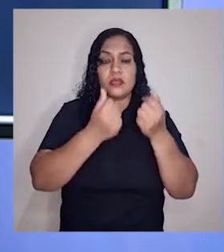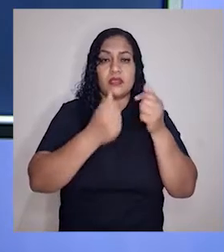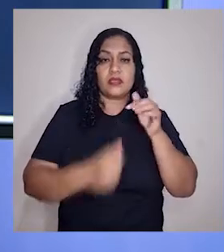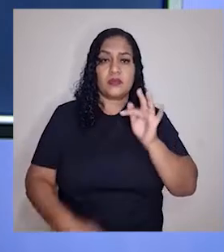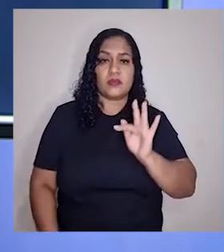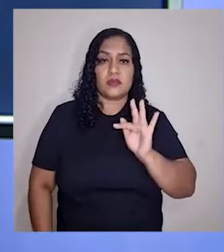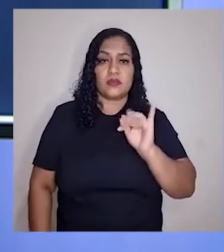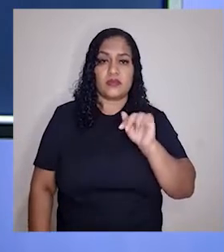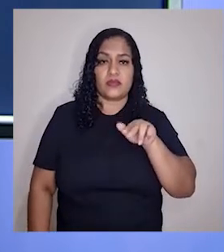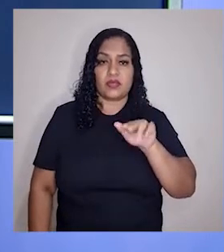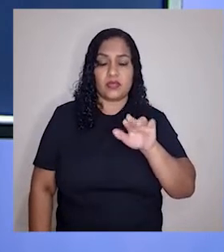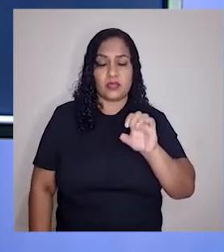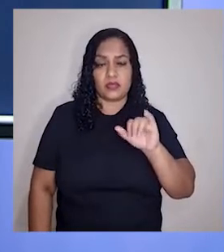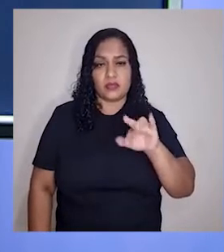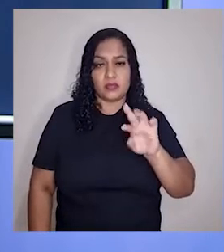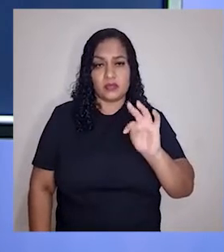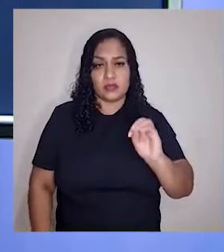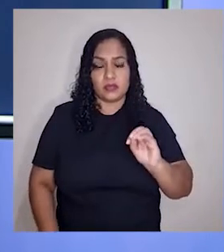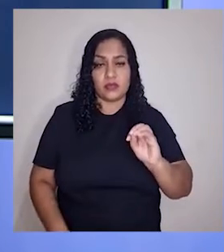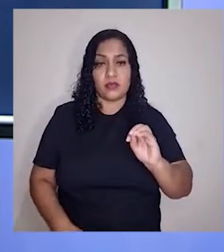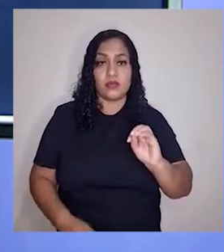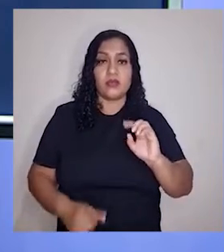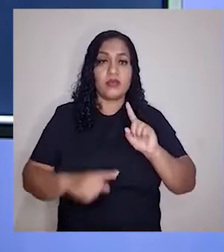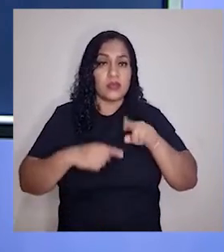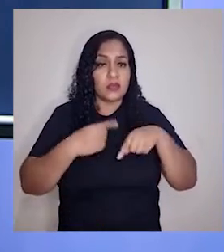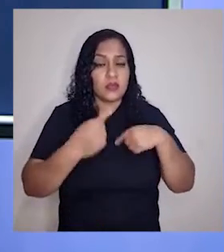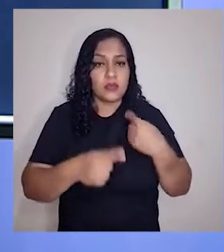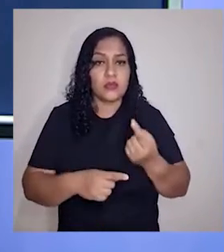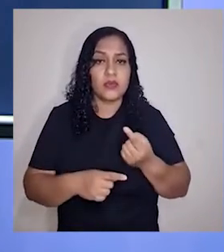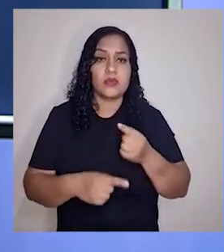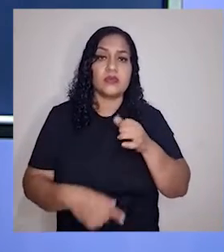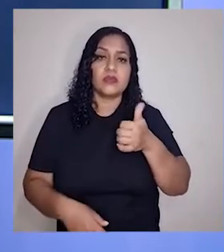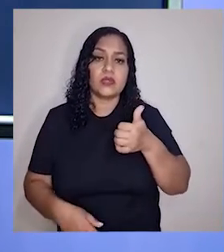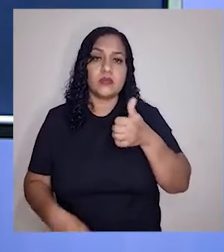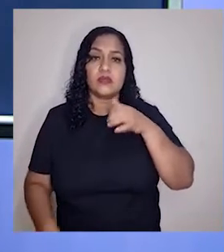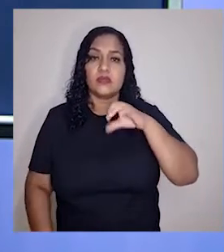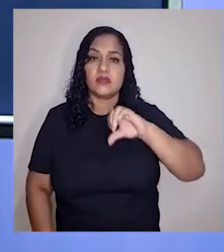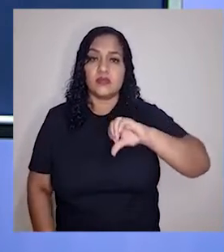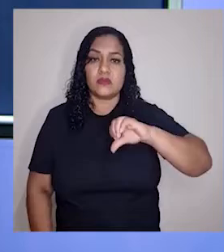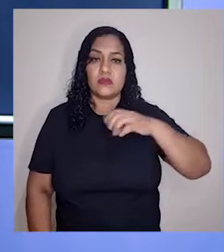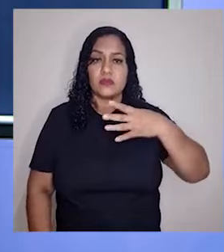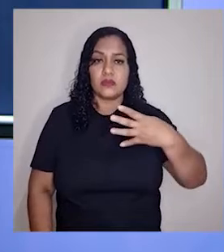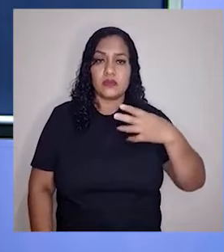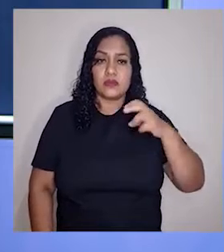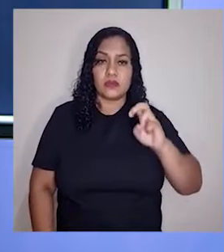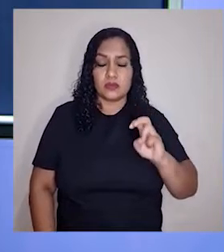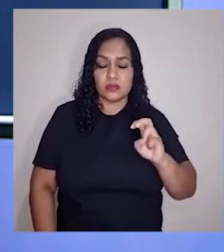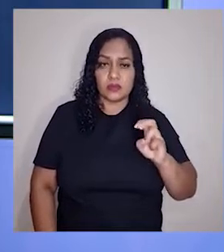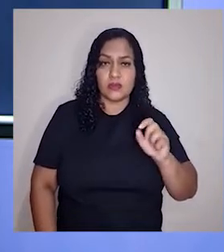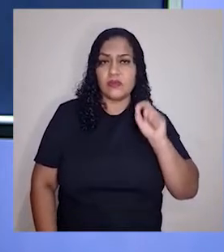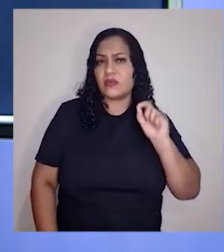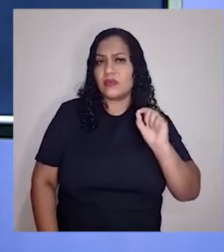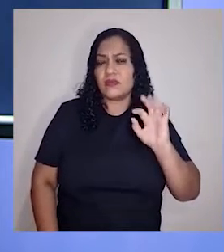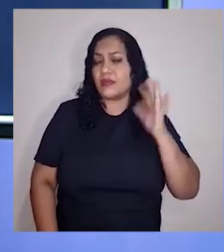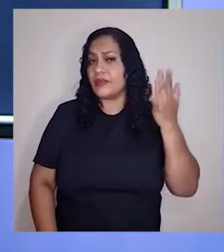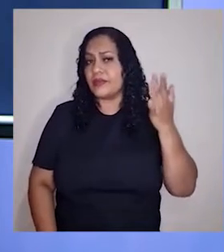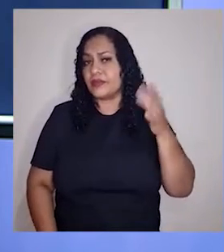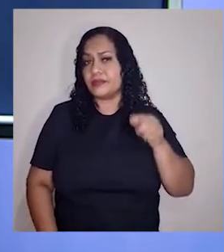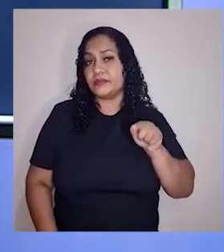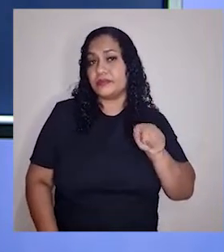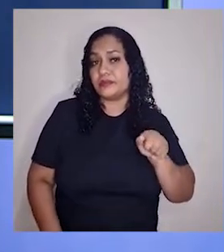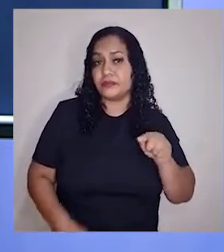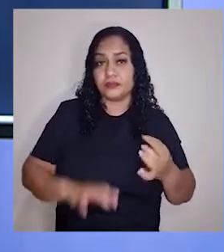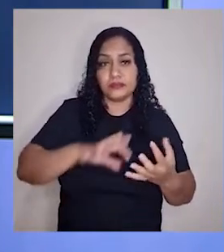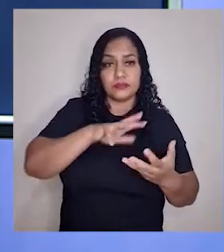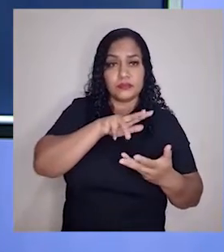capitalismo financeiro, que aconteceu pós Segunda Guerra Mundial, pós década de 45. O que que vai acontecer nessa nova